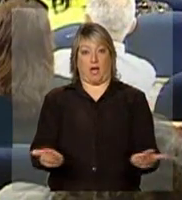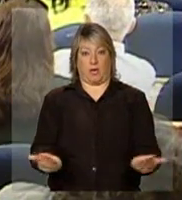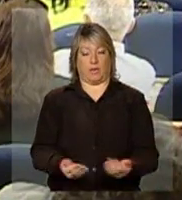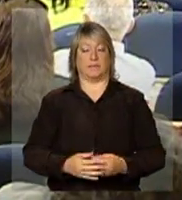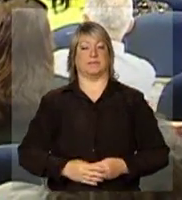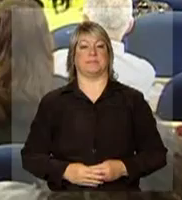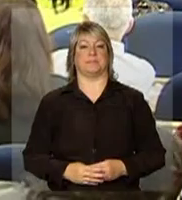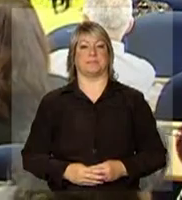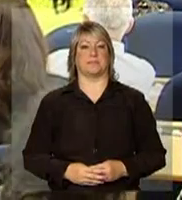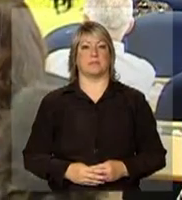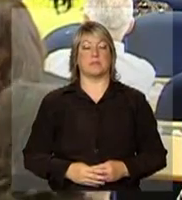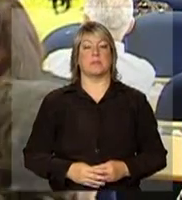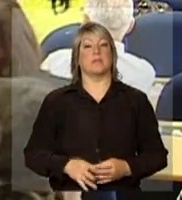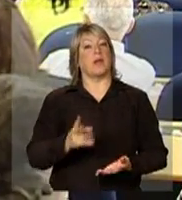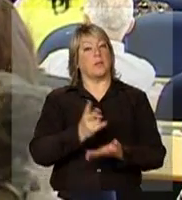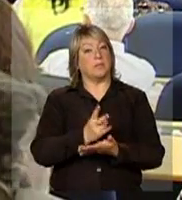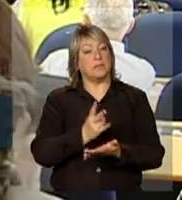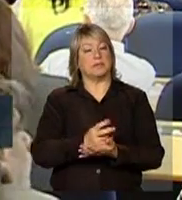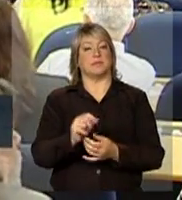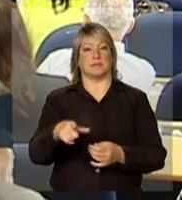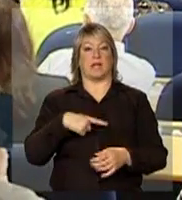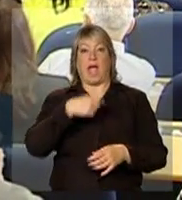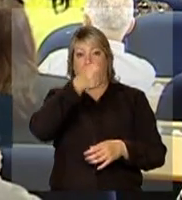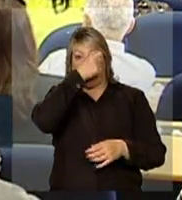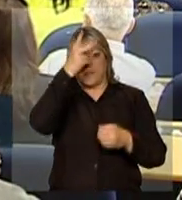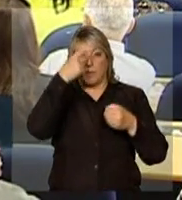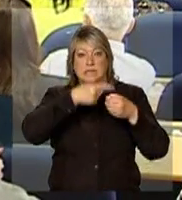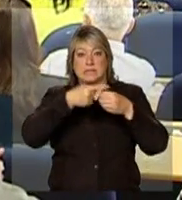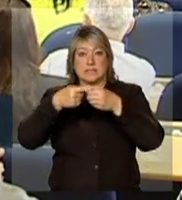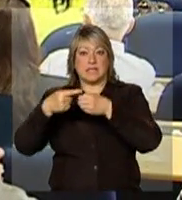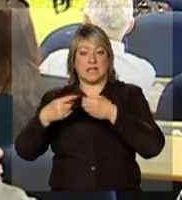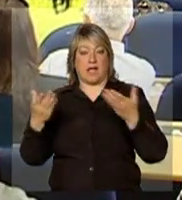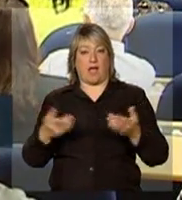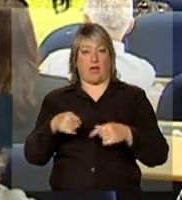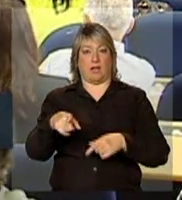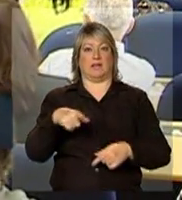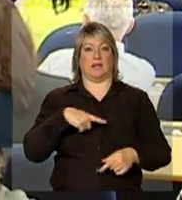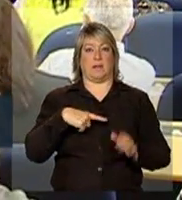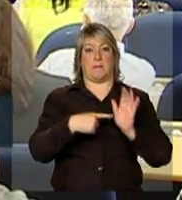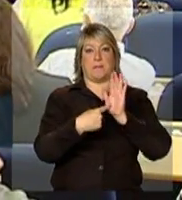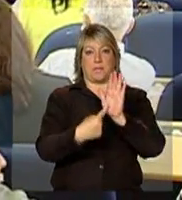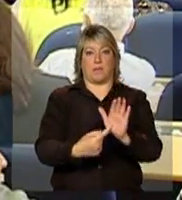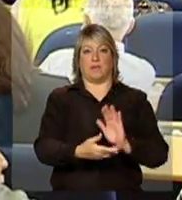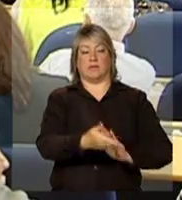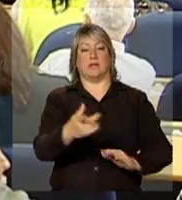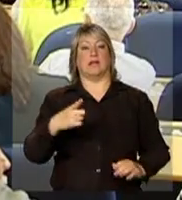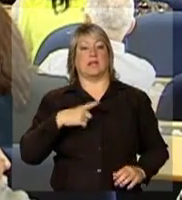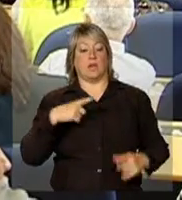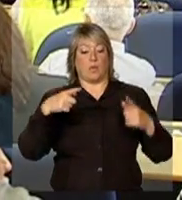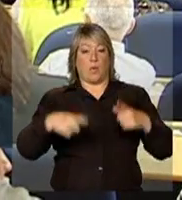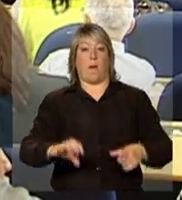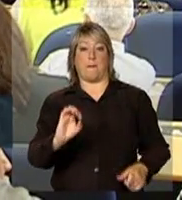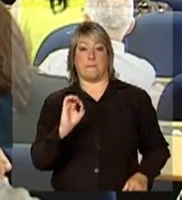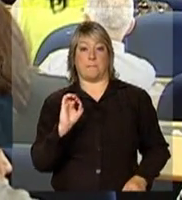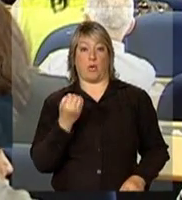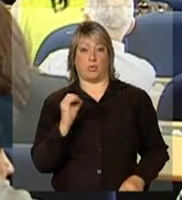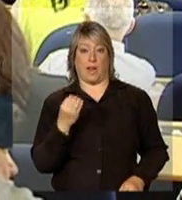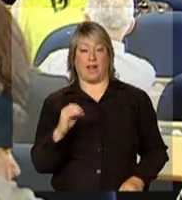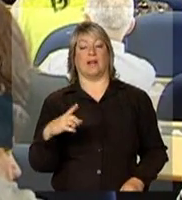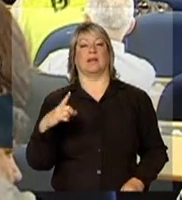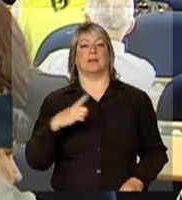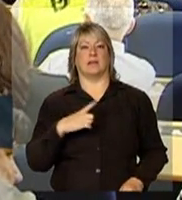Aqui a gente tem a mesma situação por município, e aí também de maneira consistente Porto Alegre, apesar da redução,